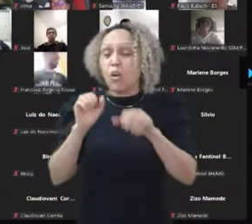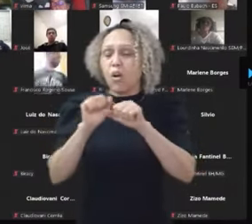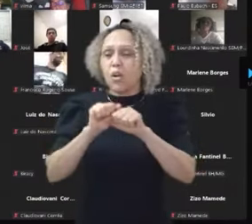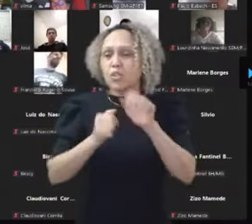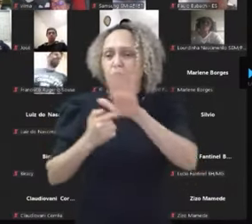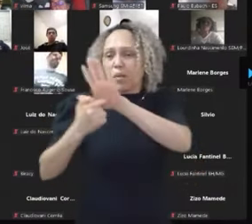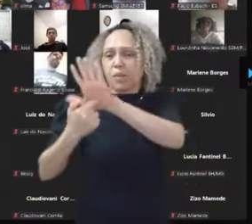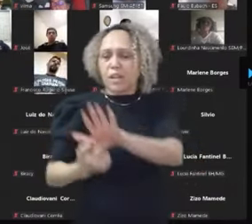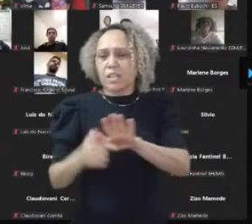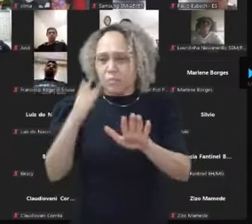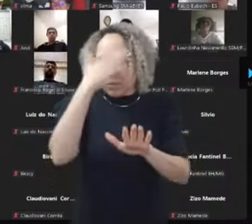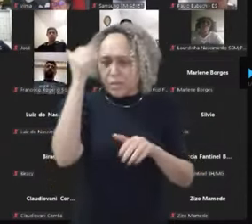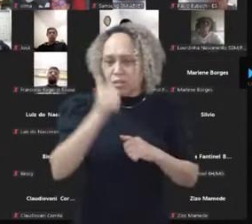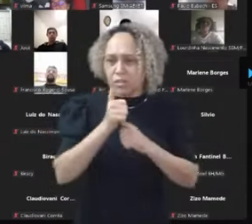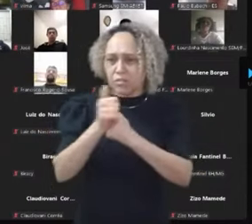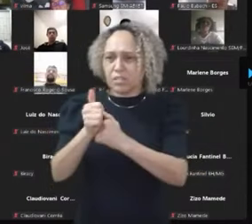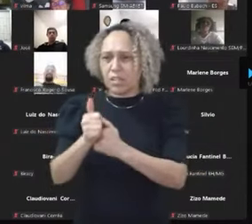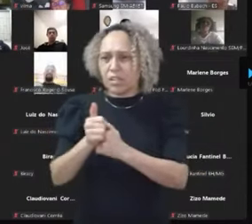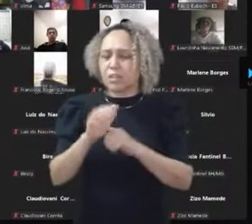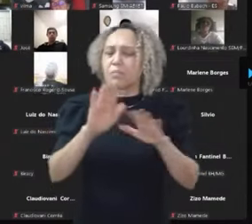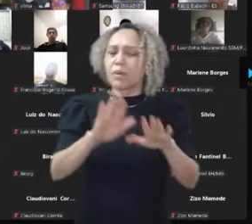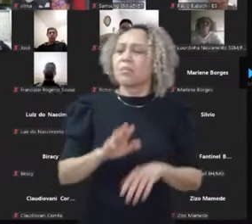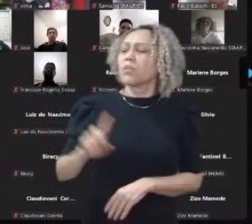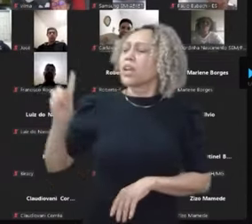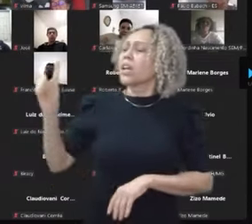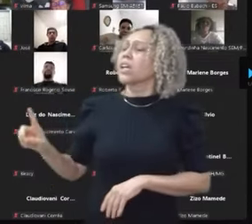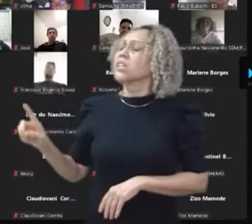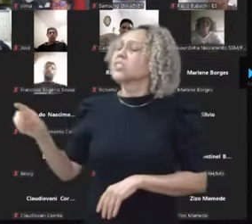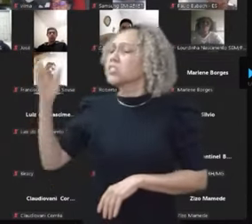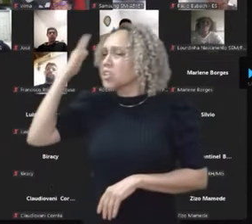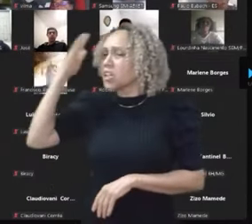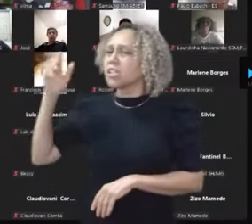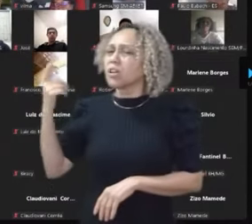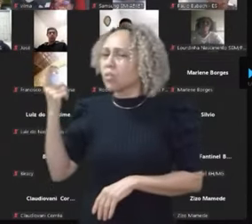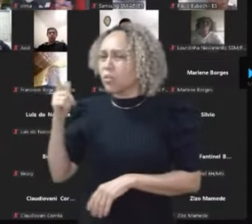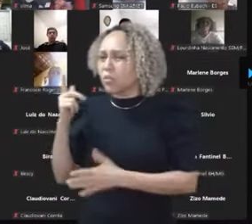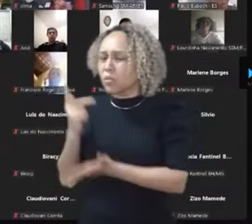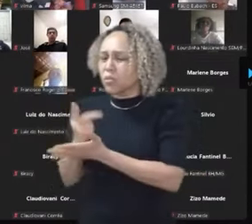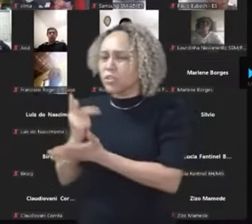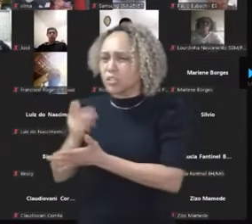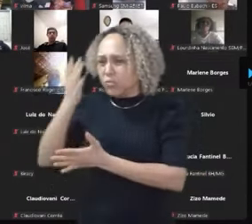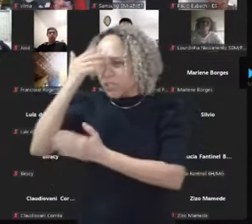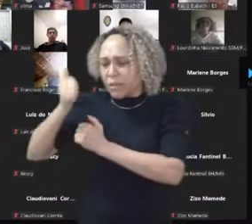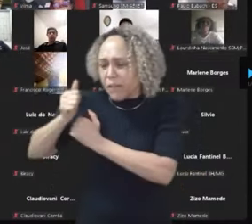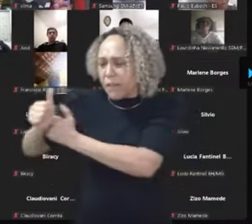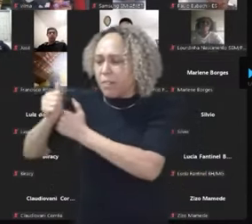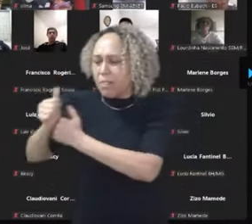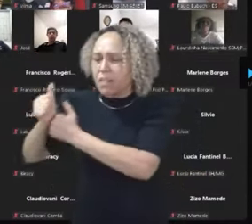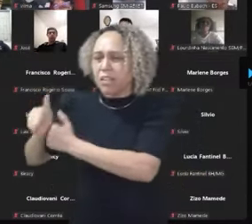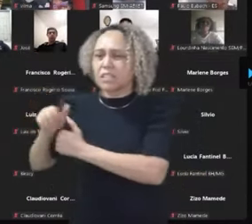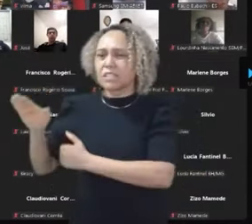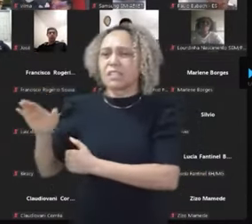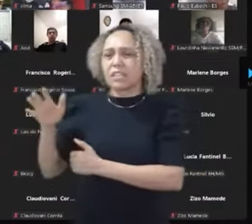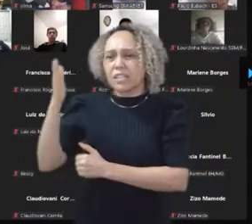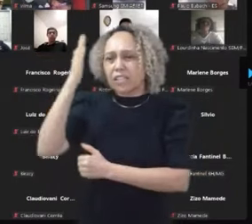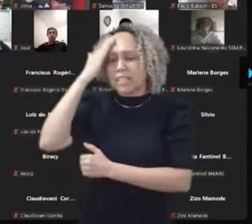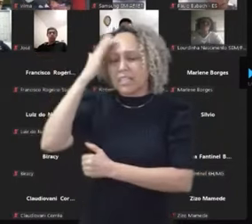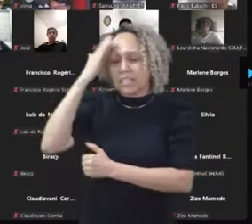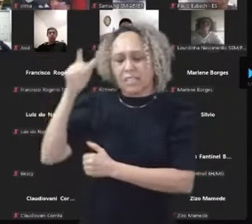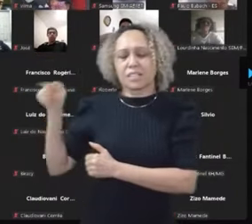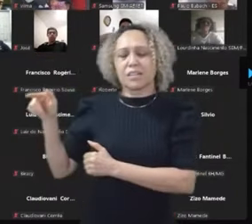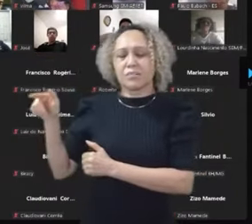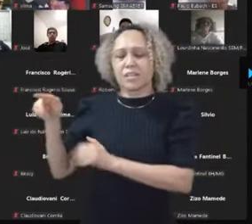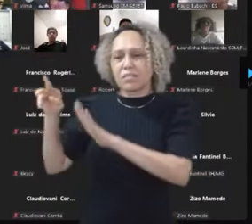seguidores? Pois bem, eles entenderam a regrinha já na hora. E eles já tinham um esquema para quando essa regra fosse tornada pública.